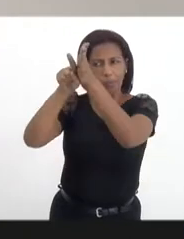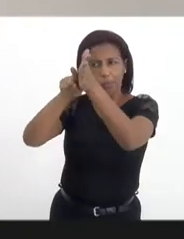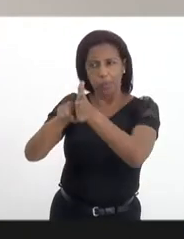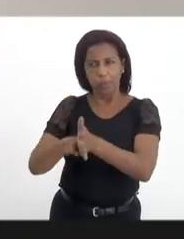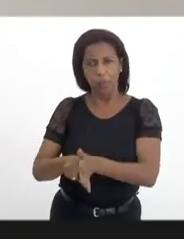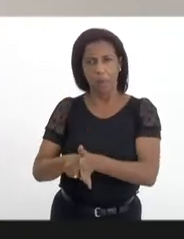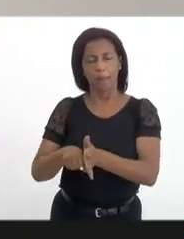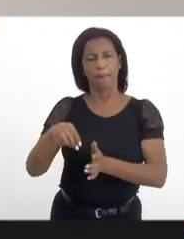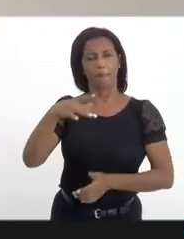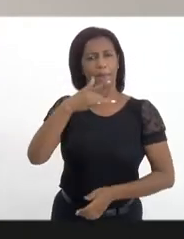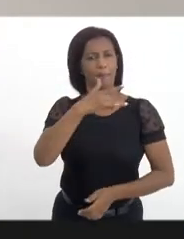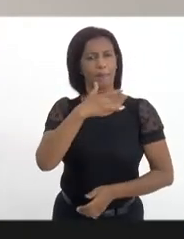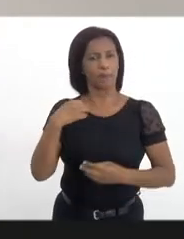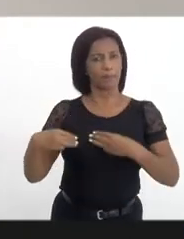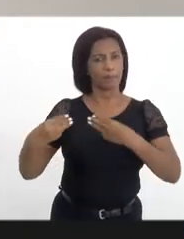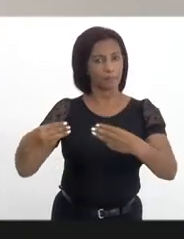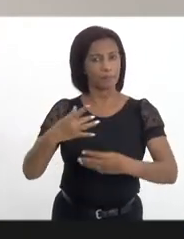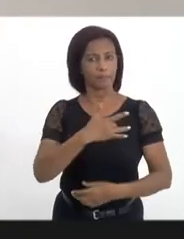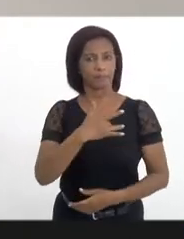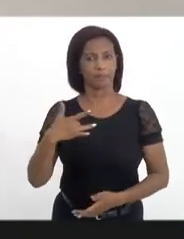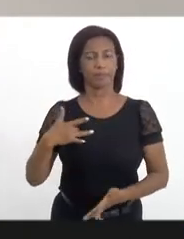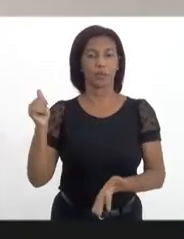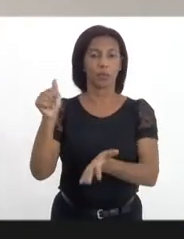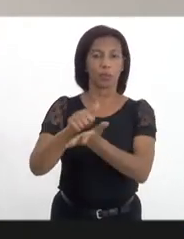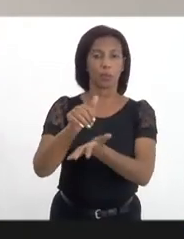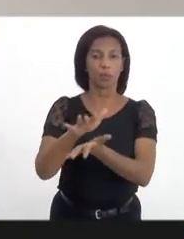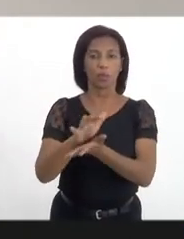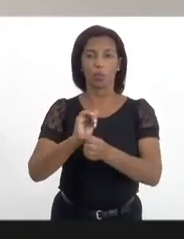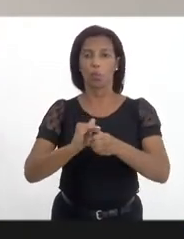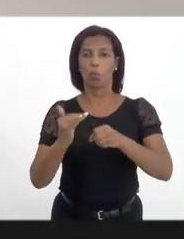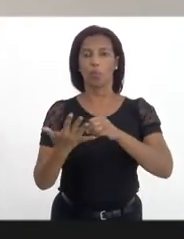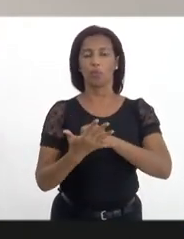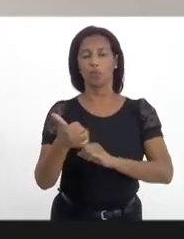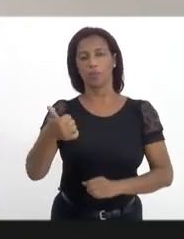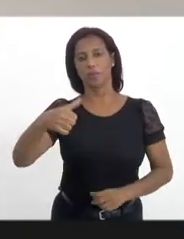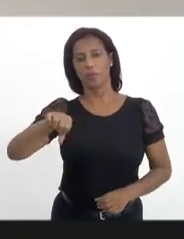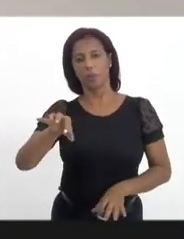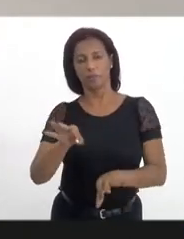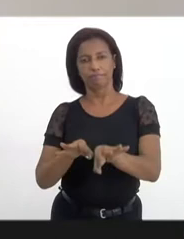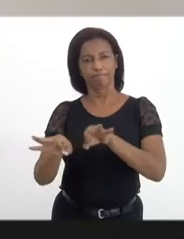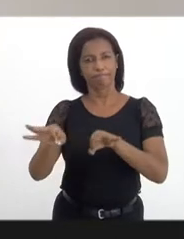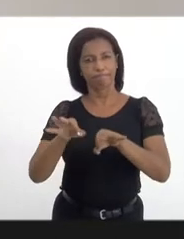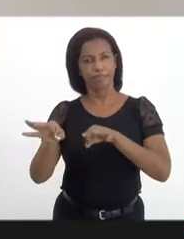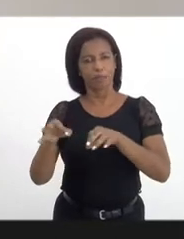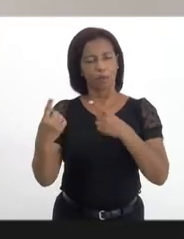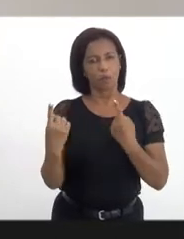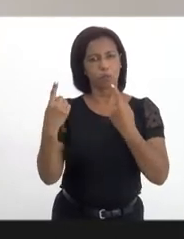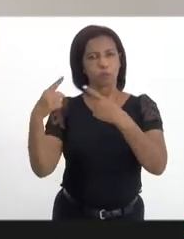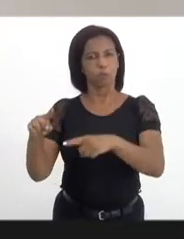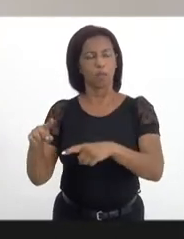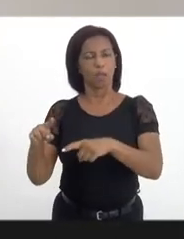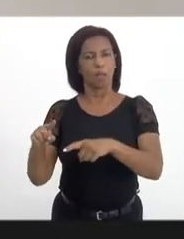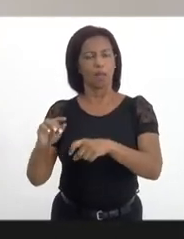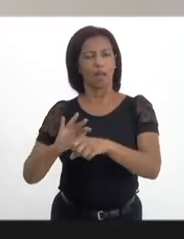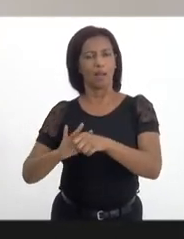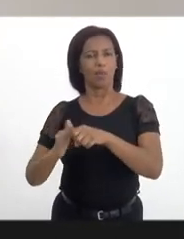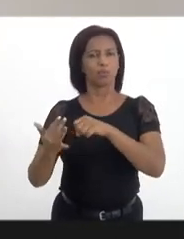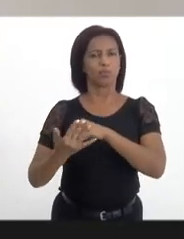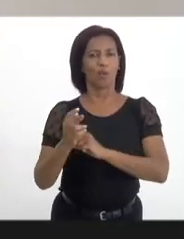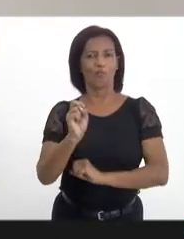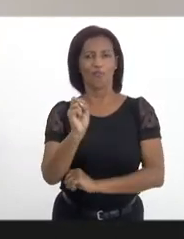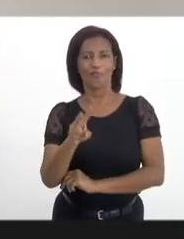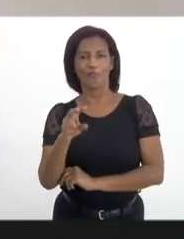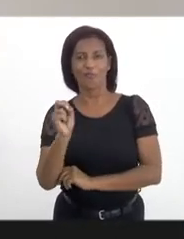Ministério da Saúde são consequência do Covid-19 e das medidas de enfrentamento ao vírus. O novo